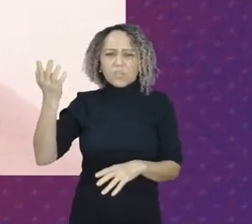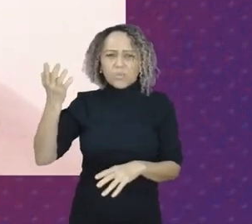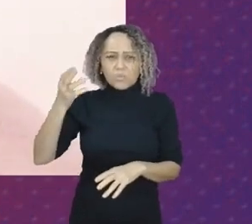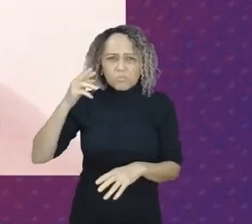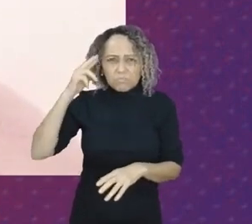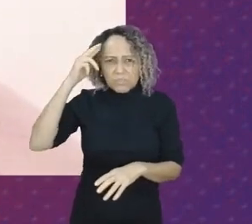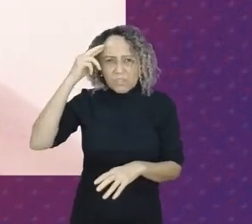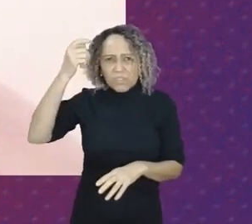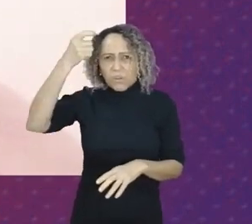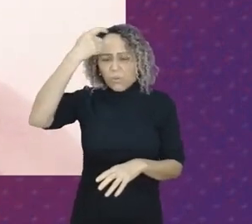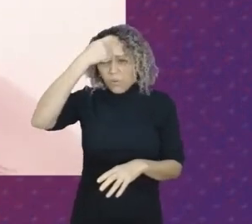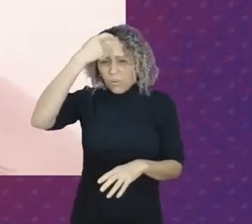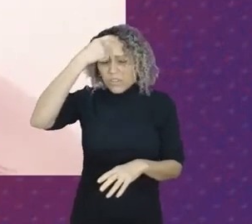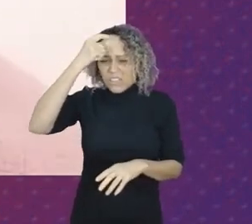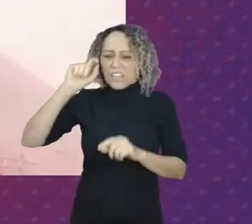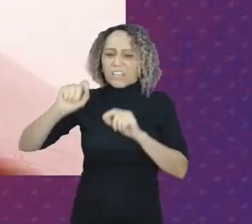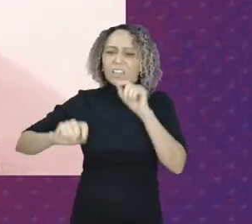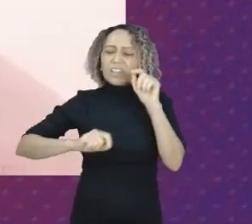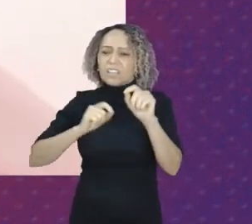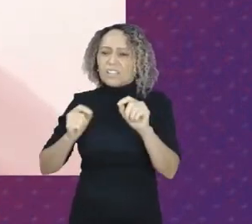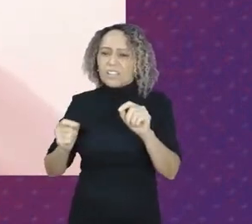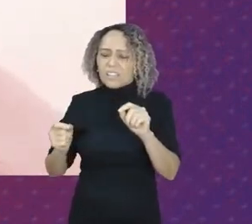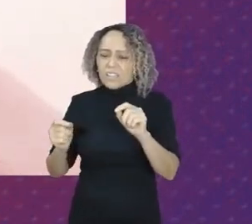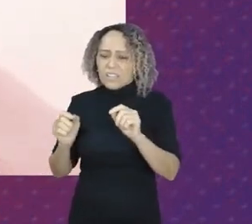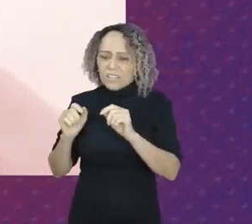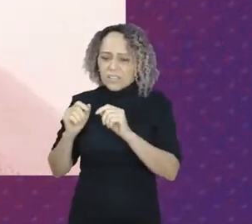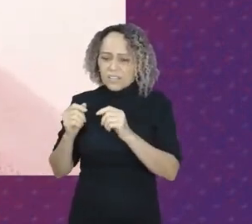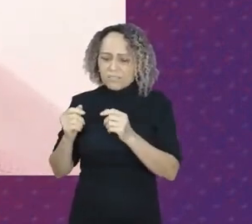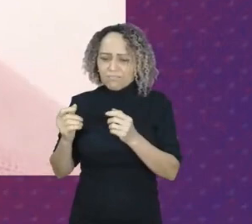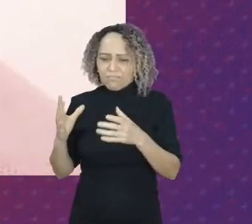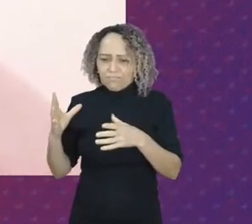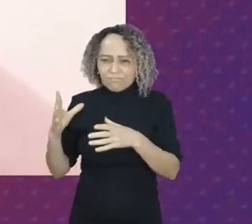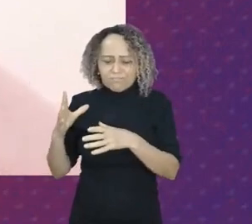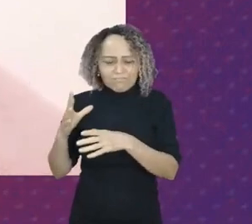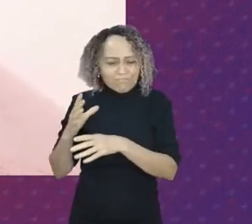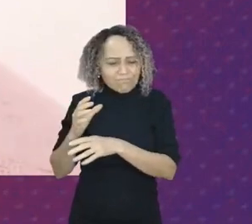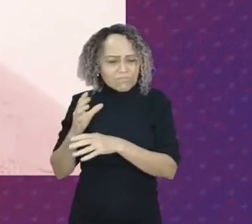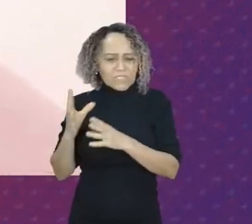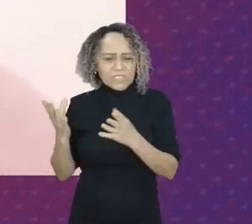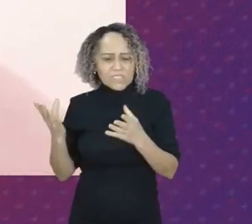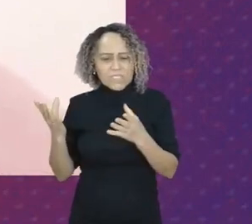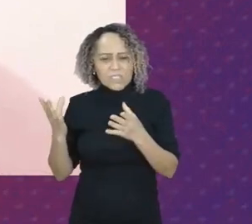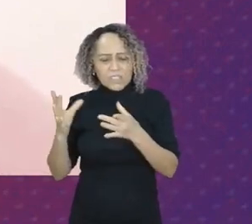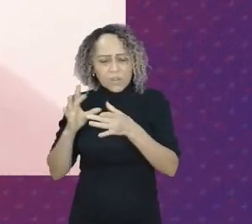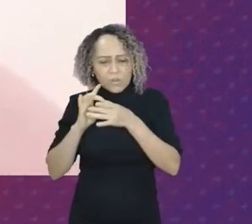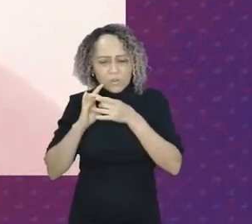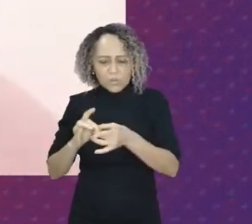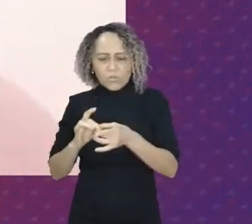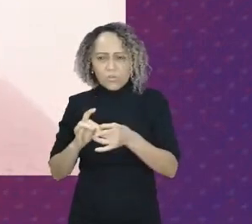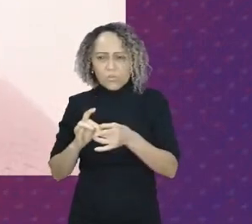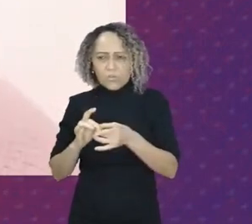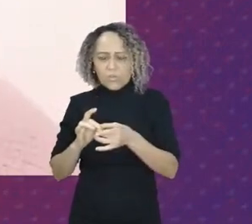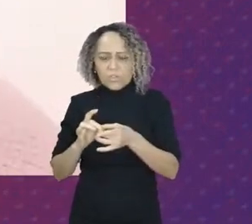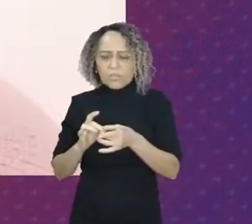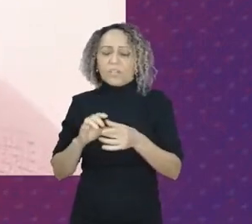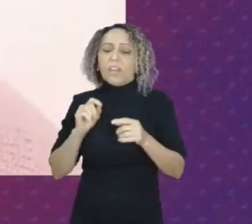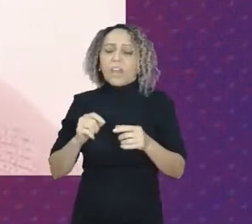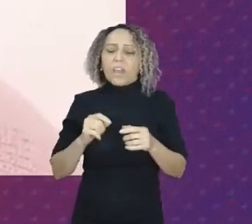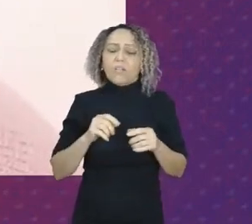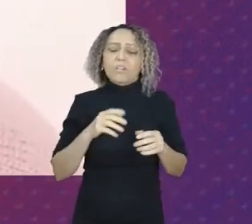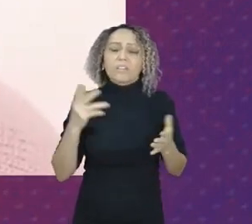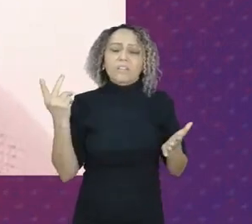no sentido de fazermos mudar essa realidade política